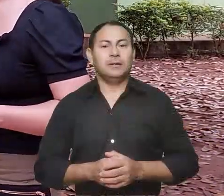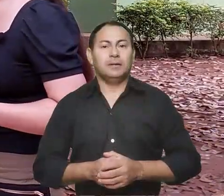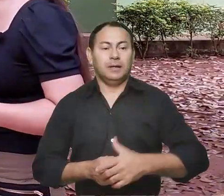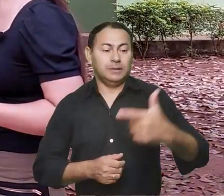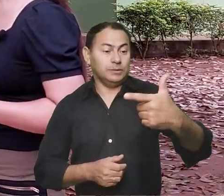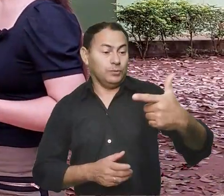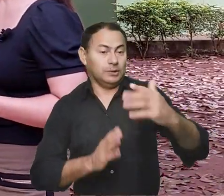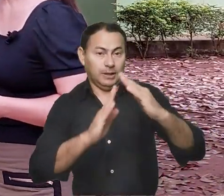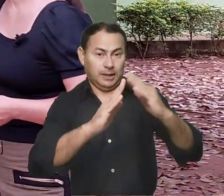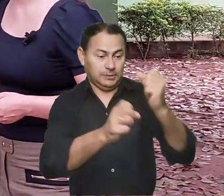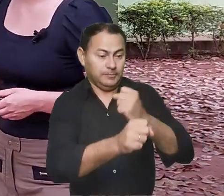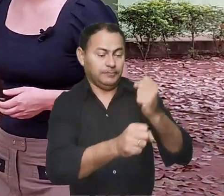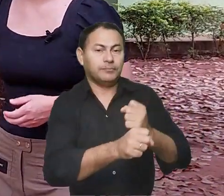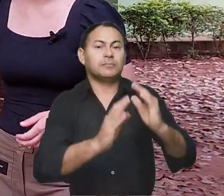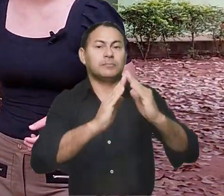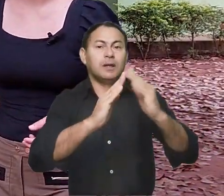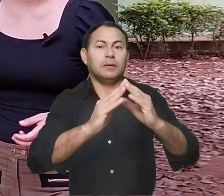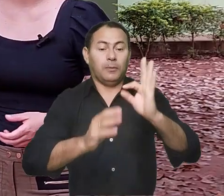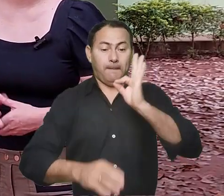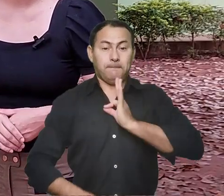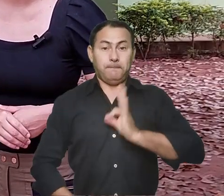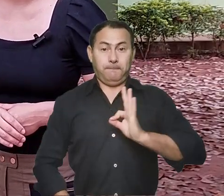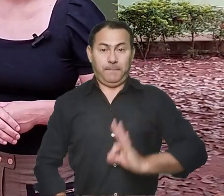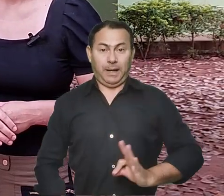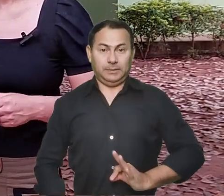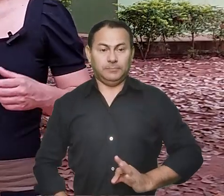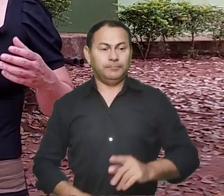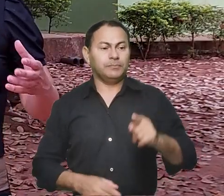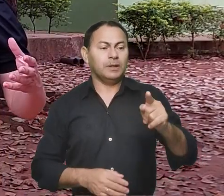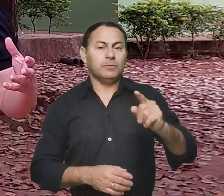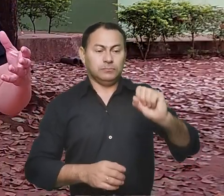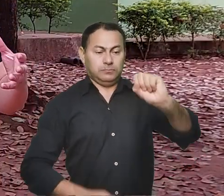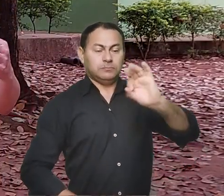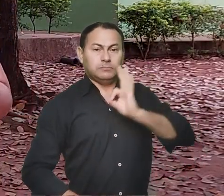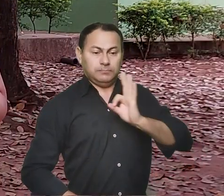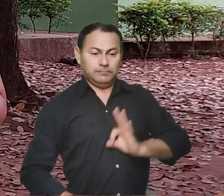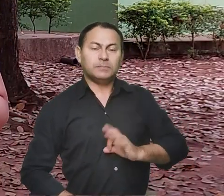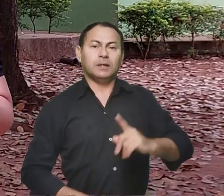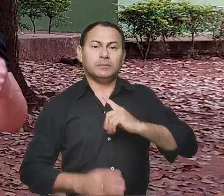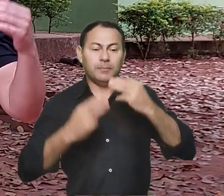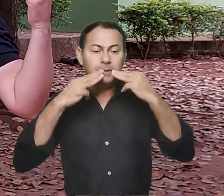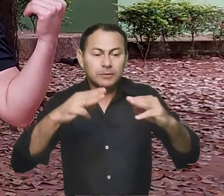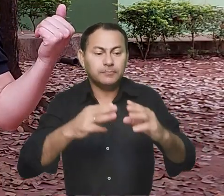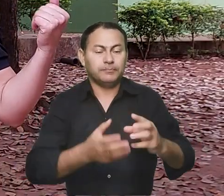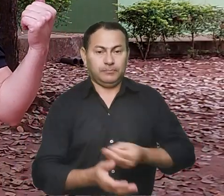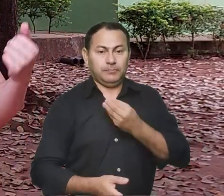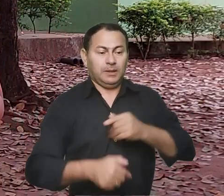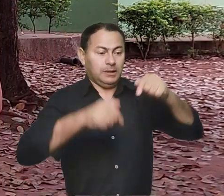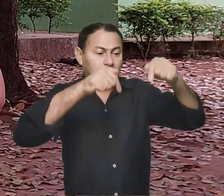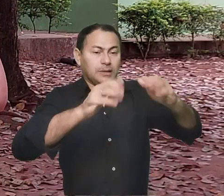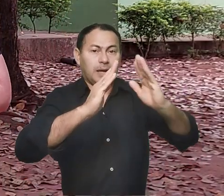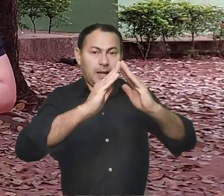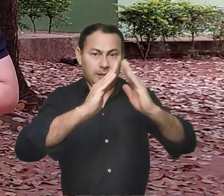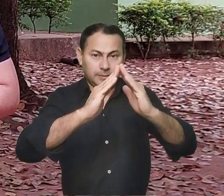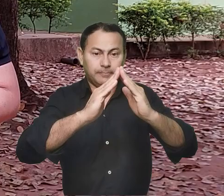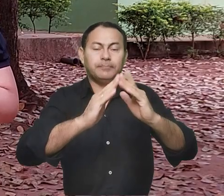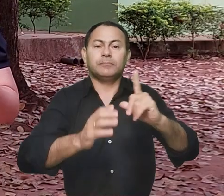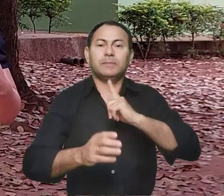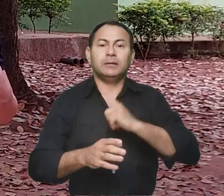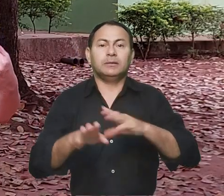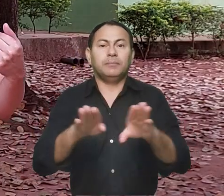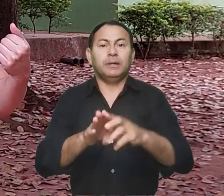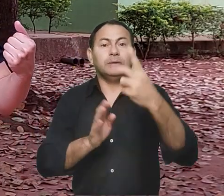Essa segunda construção é a casa do padre. Quando há um sacerdote na missão, ele reside nesta casa.